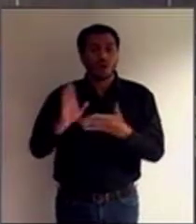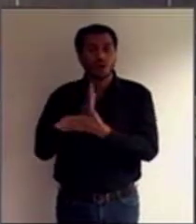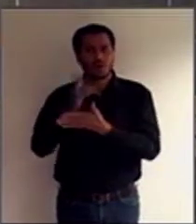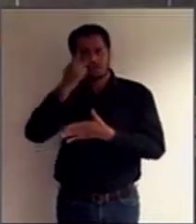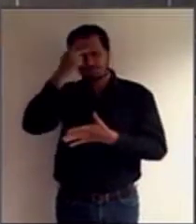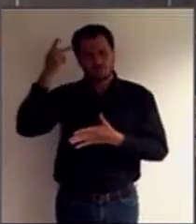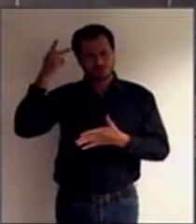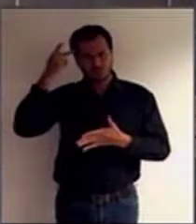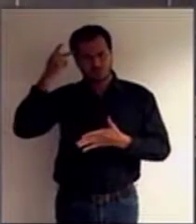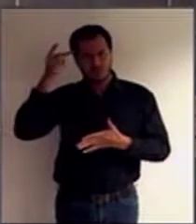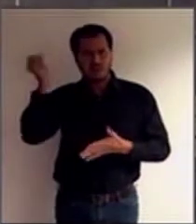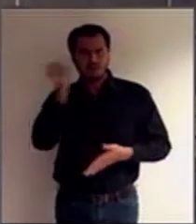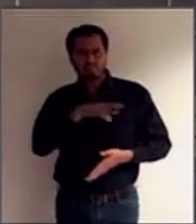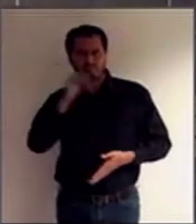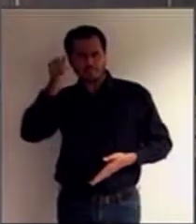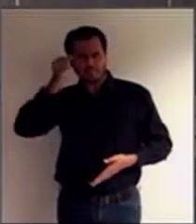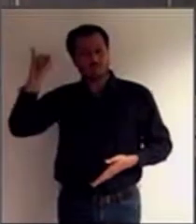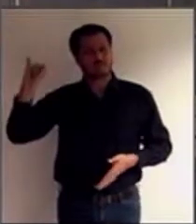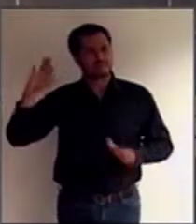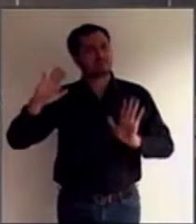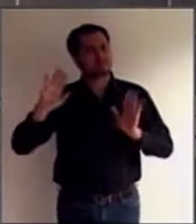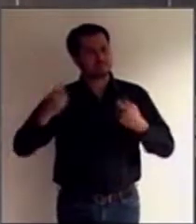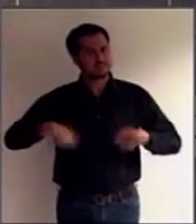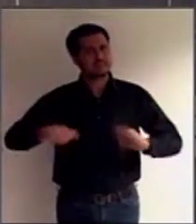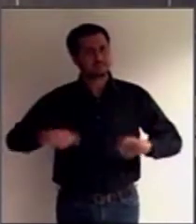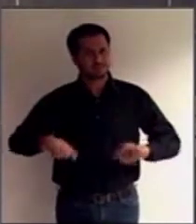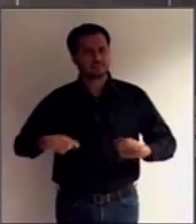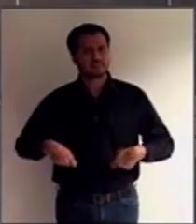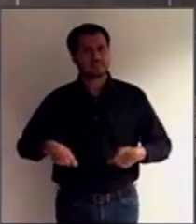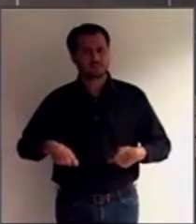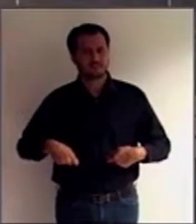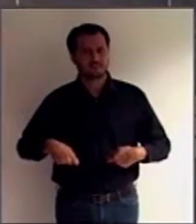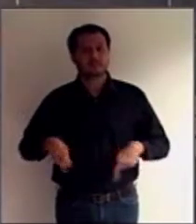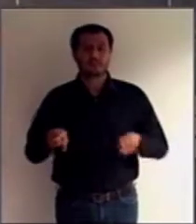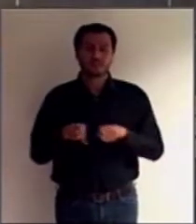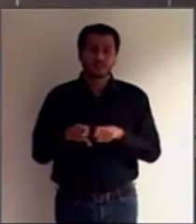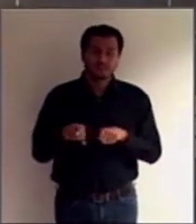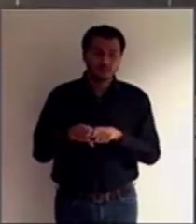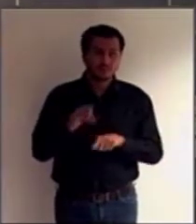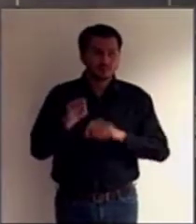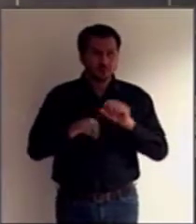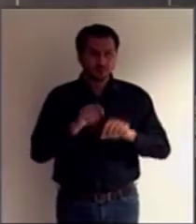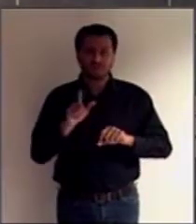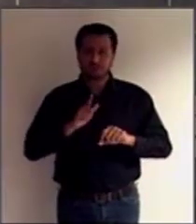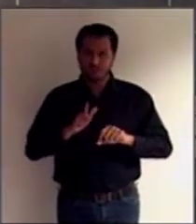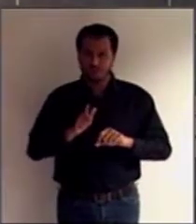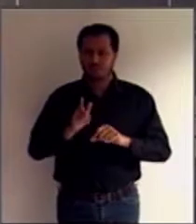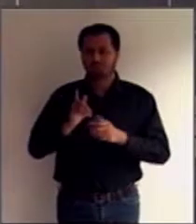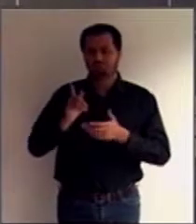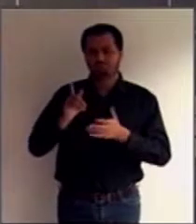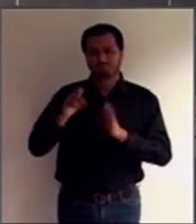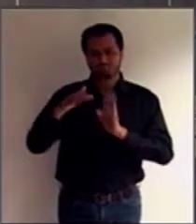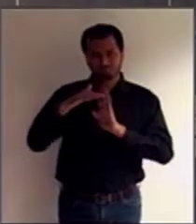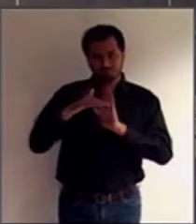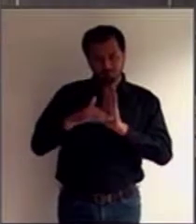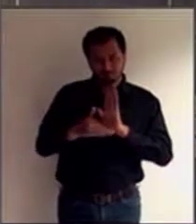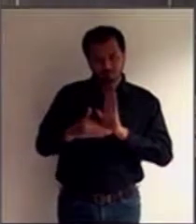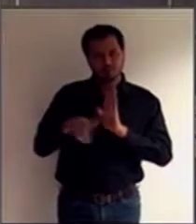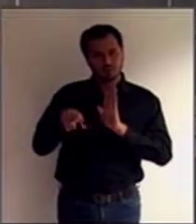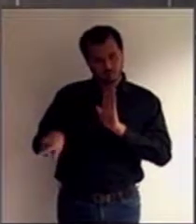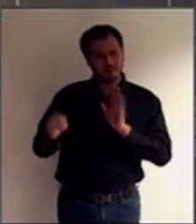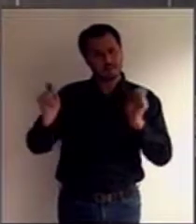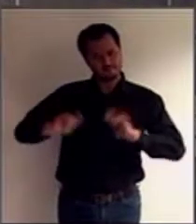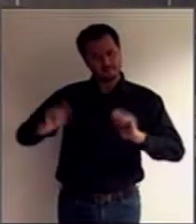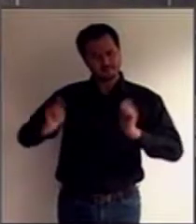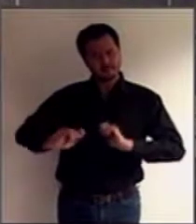com o direito internacional dos direitos humanos. E essas salvaguardas assegurarão que as medidas relativas ao exercício da capacidade legal